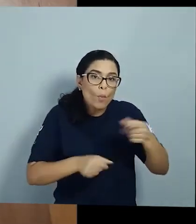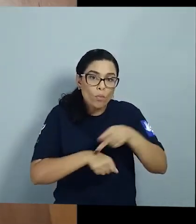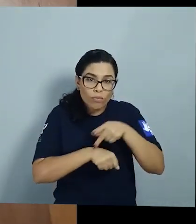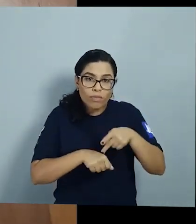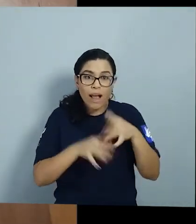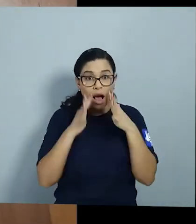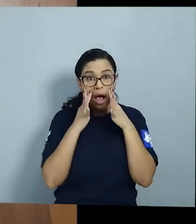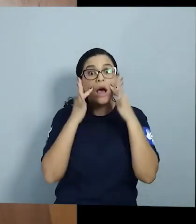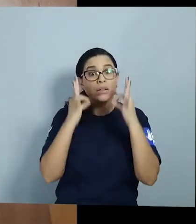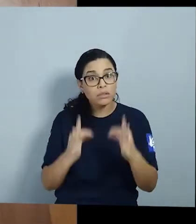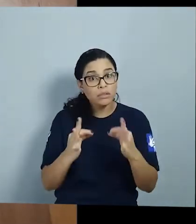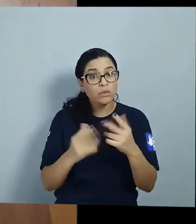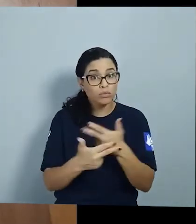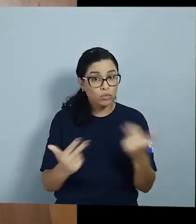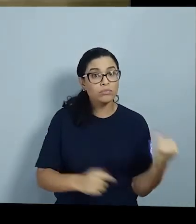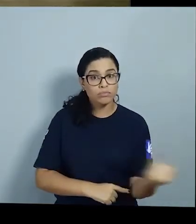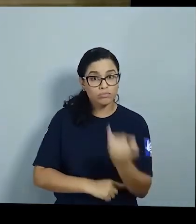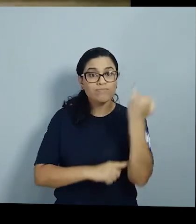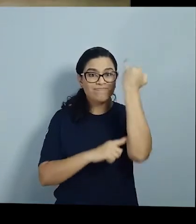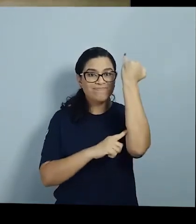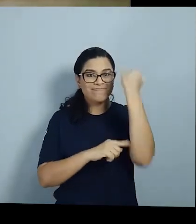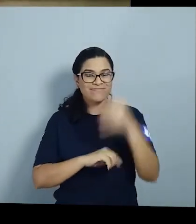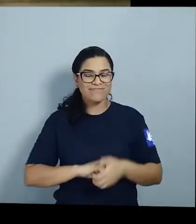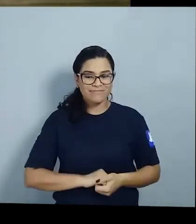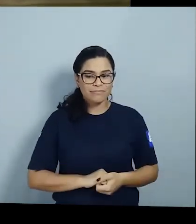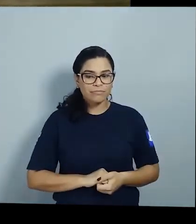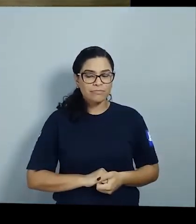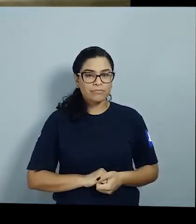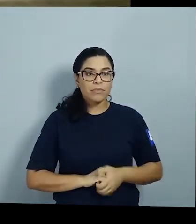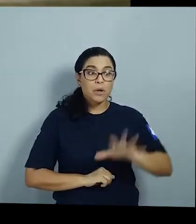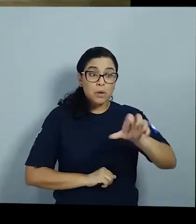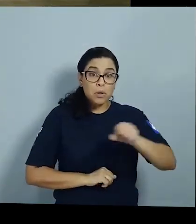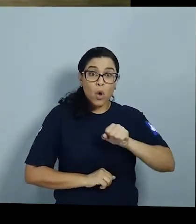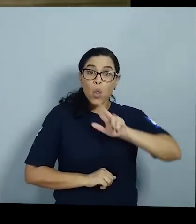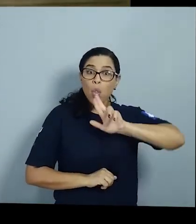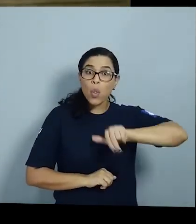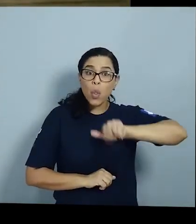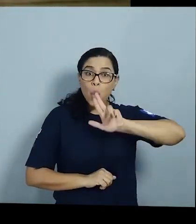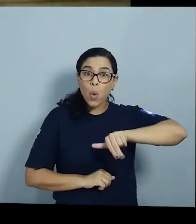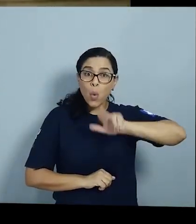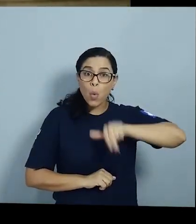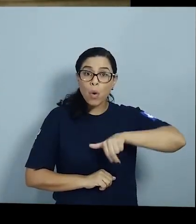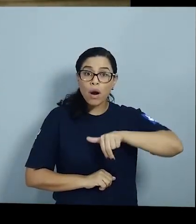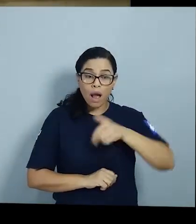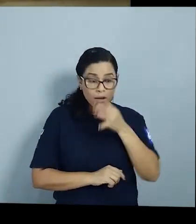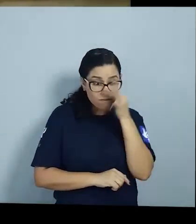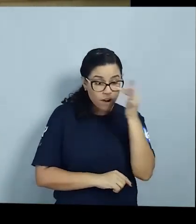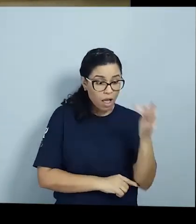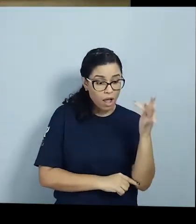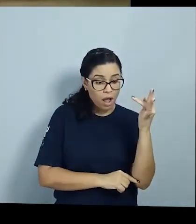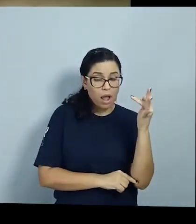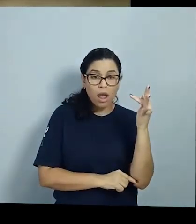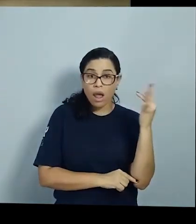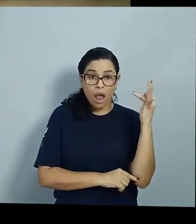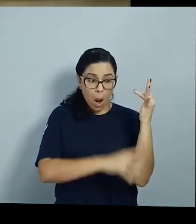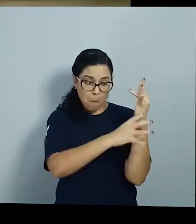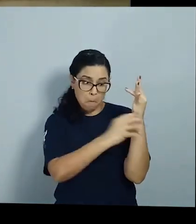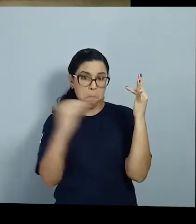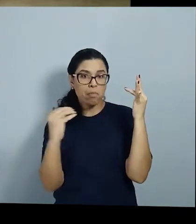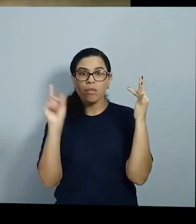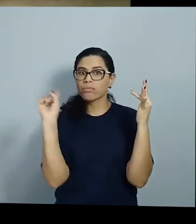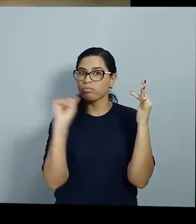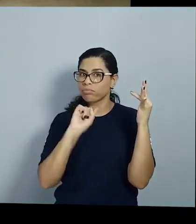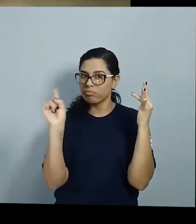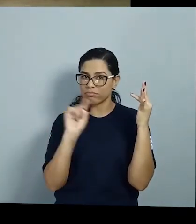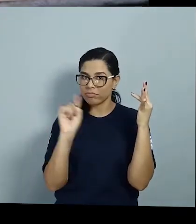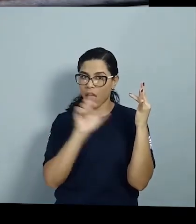atenção em algumas coisas importantes? Na coleta, nunca arrancar nada das plantas Pegar sempre o que